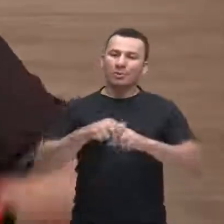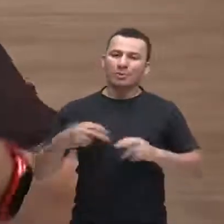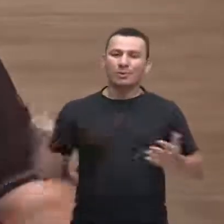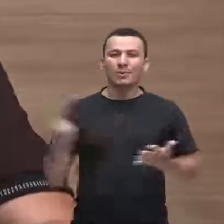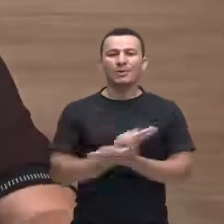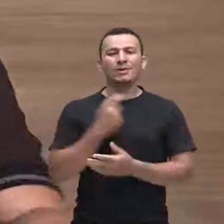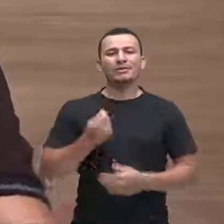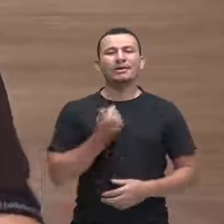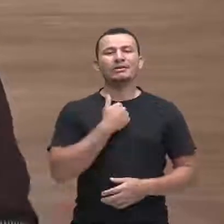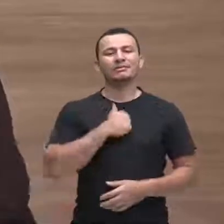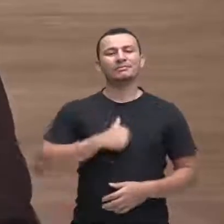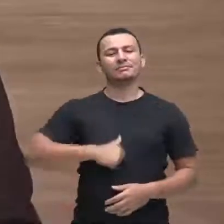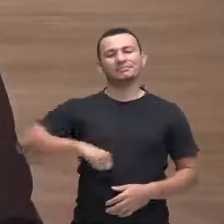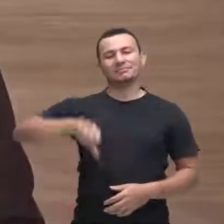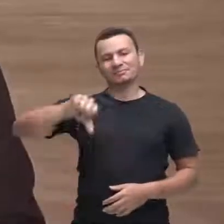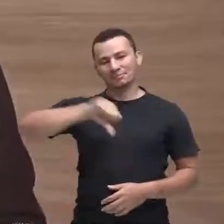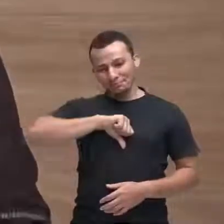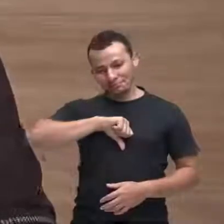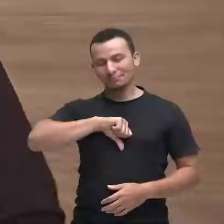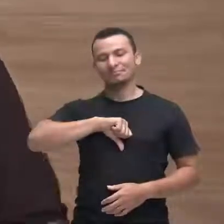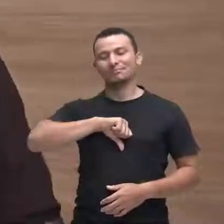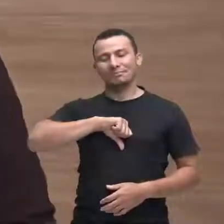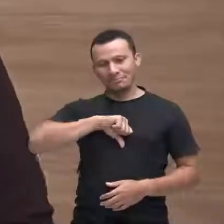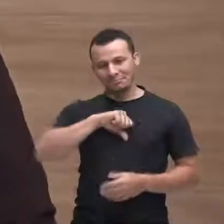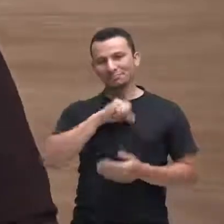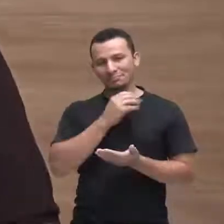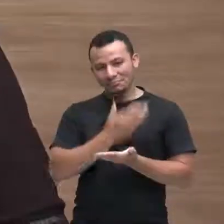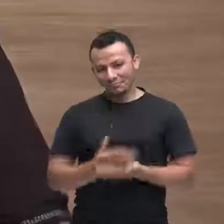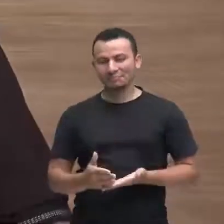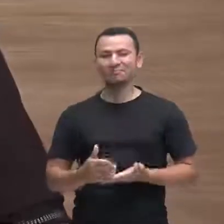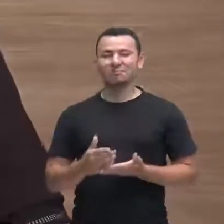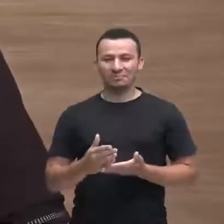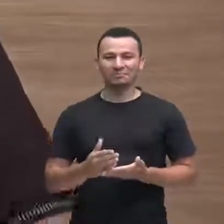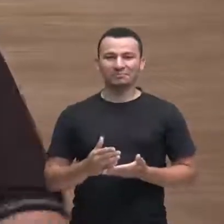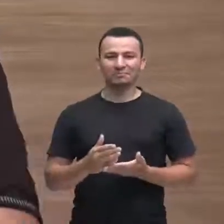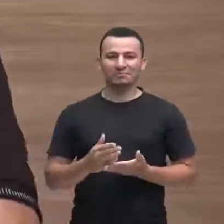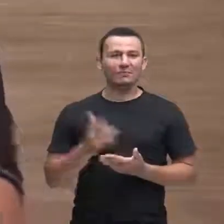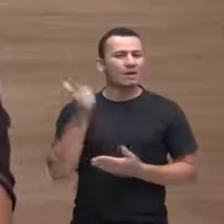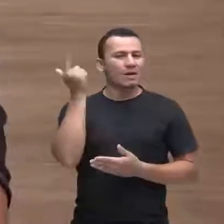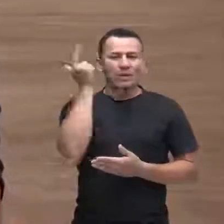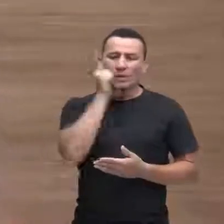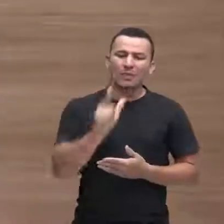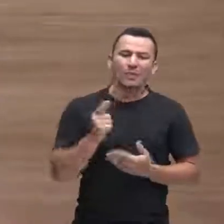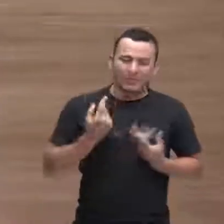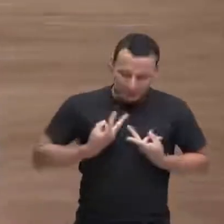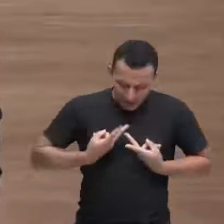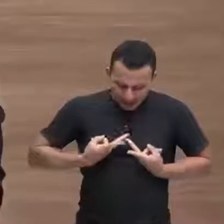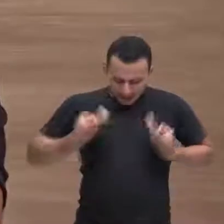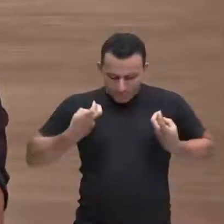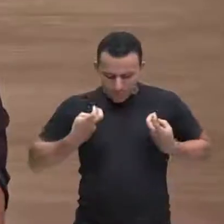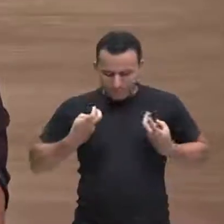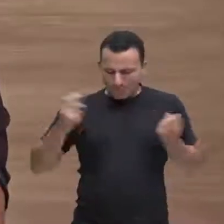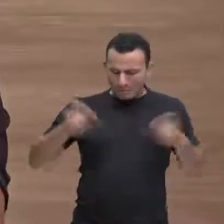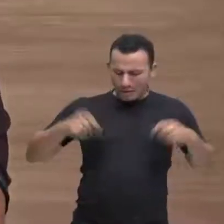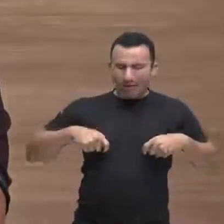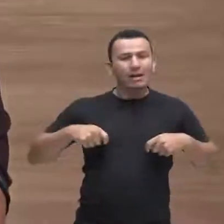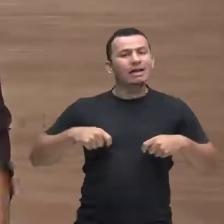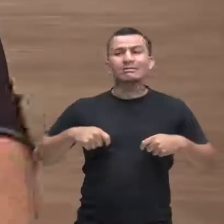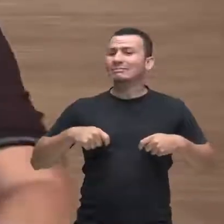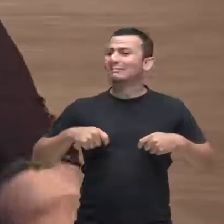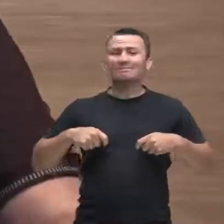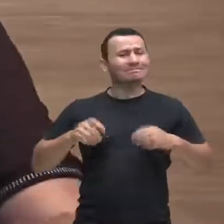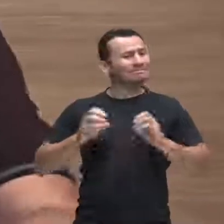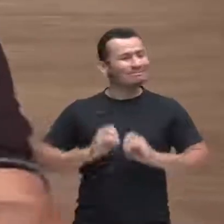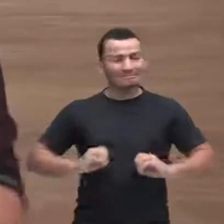baixa autoestima ele não consegue se ver com possibilidades sabe?